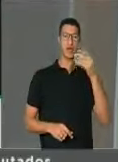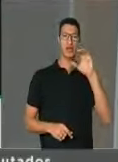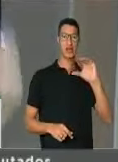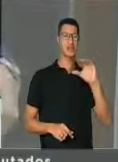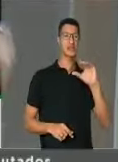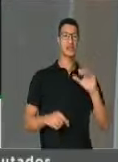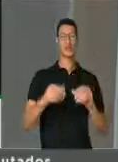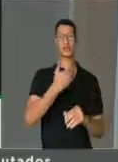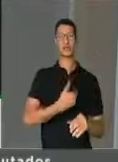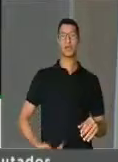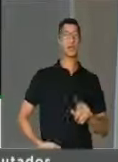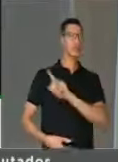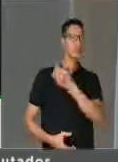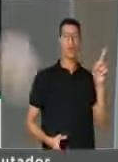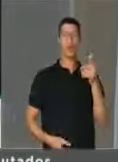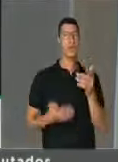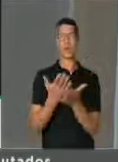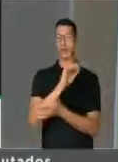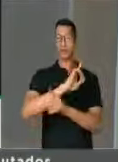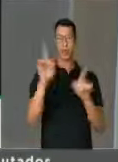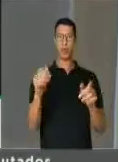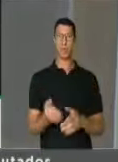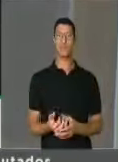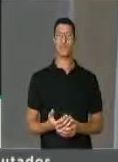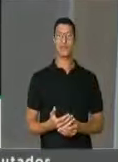de terras públicas. Não, não passa lá.